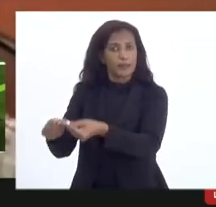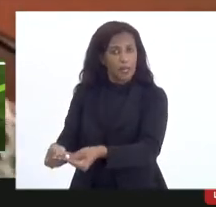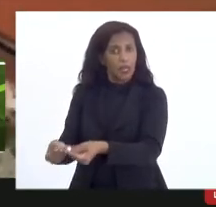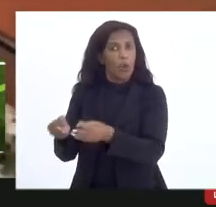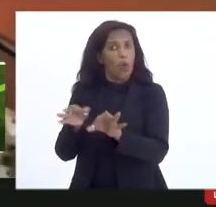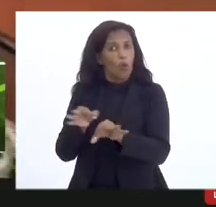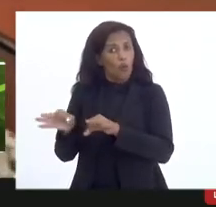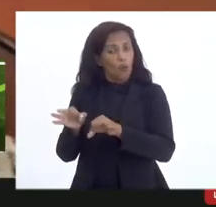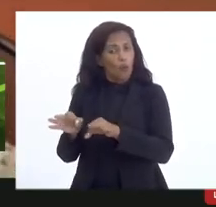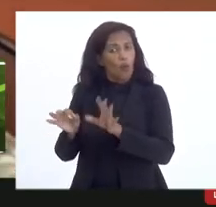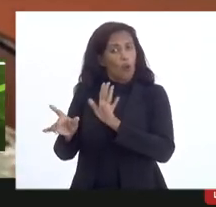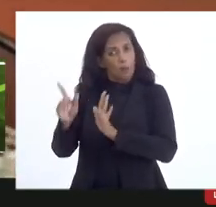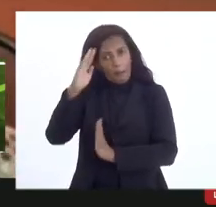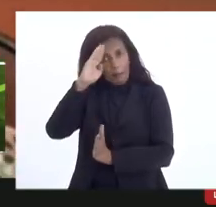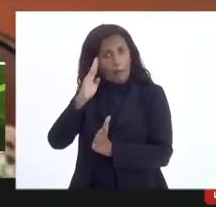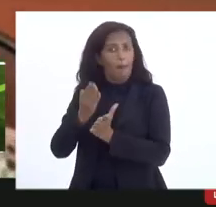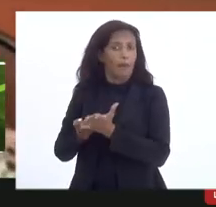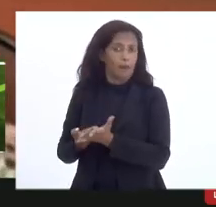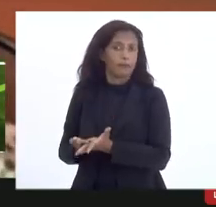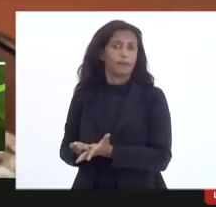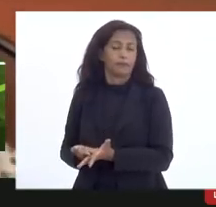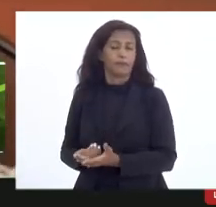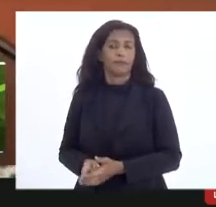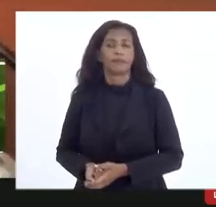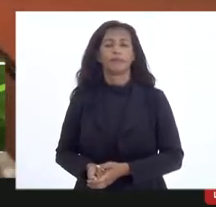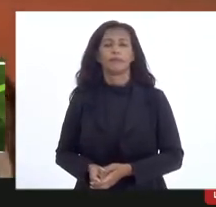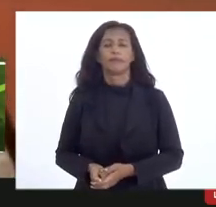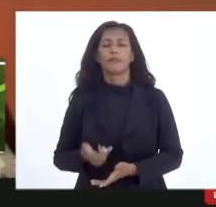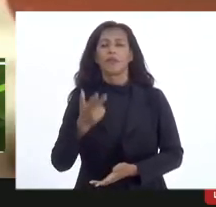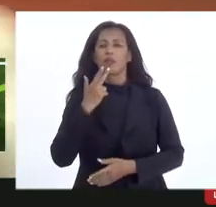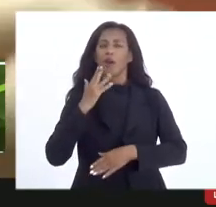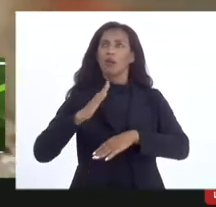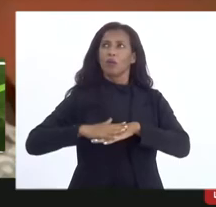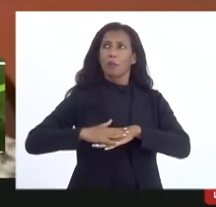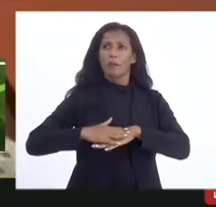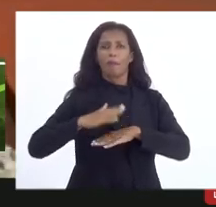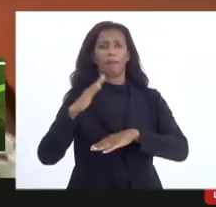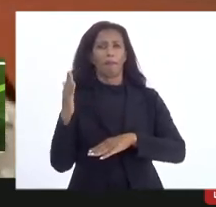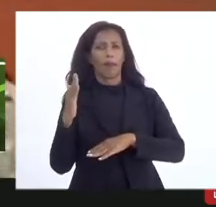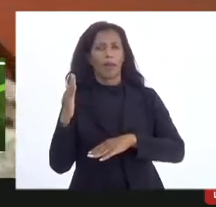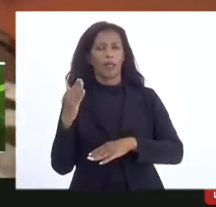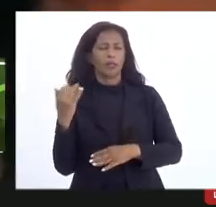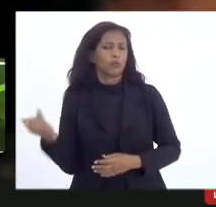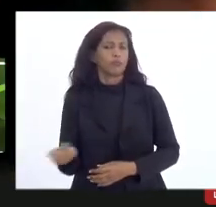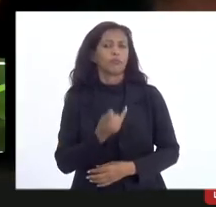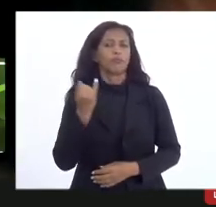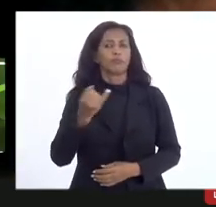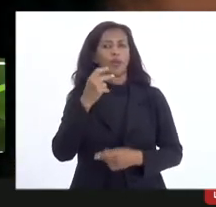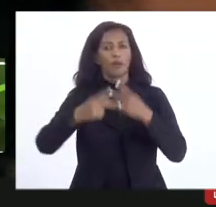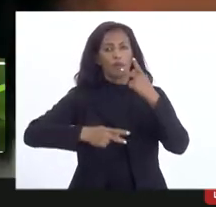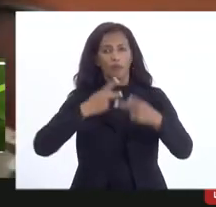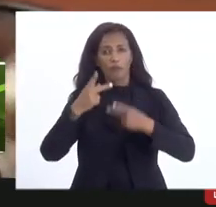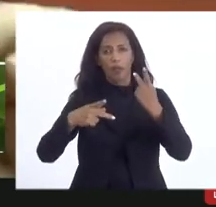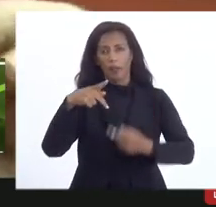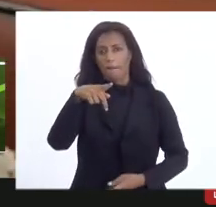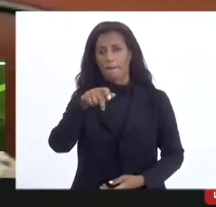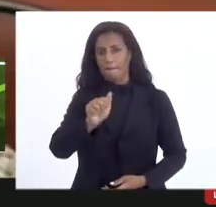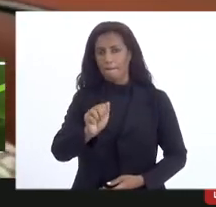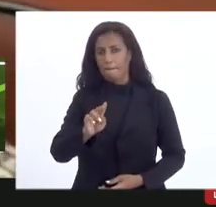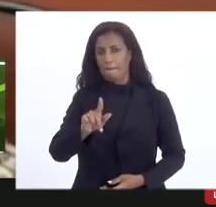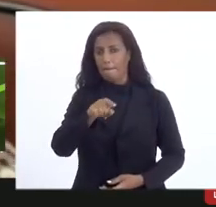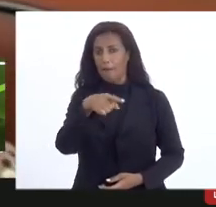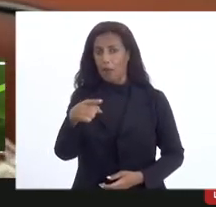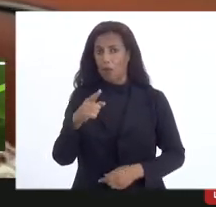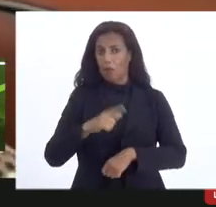conforme tem que ser o que eu falo de um pouco mais ousado acho super importante a fala do Paulão em relação a